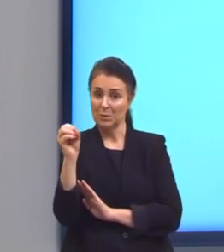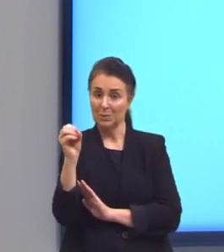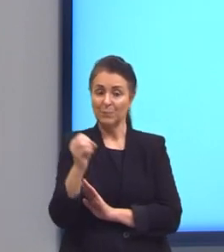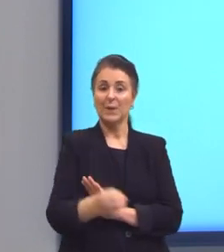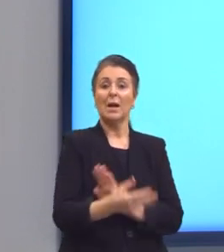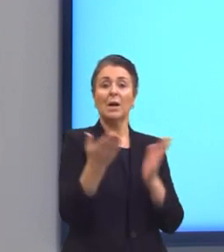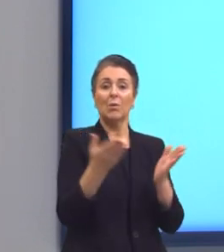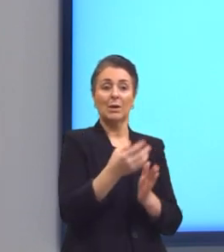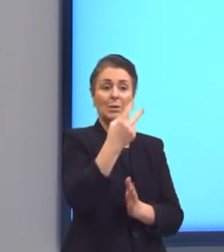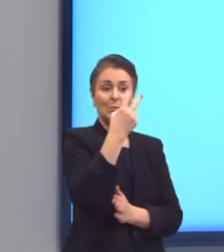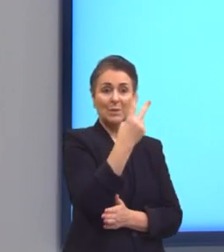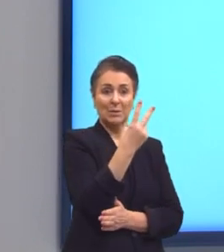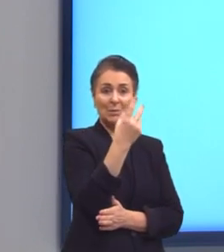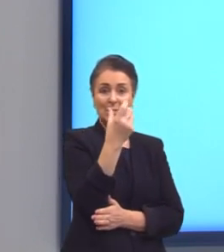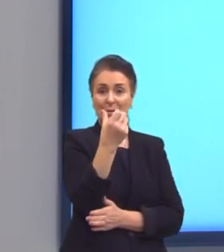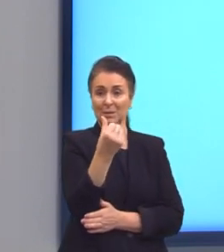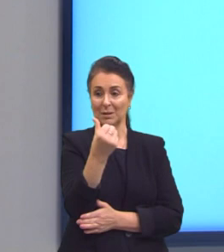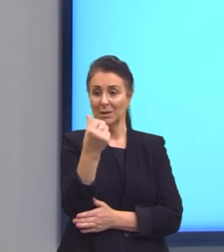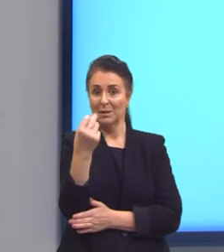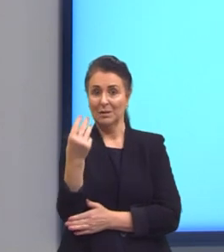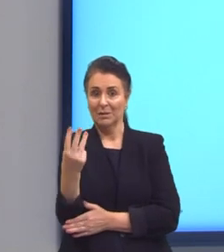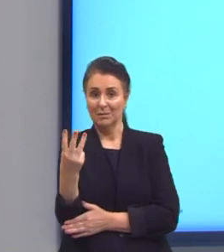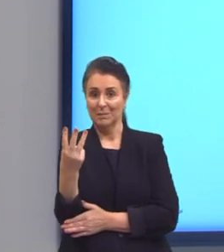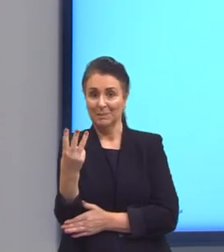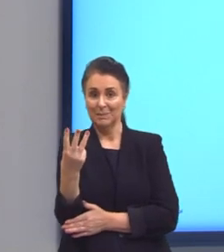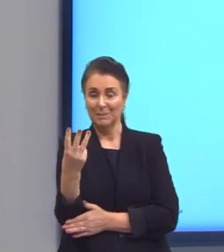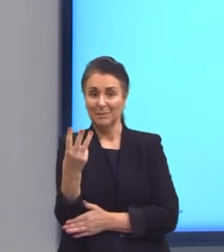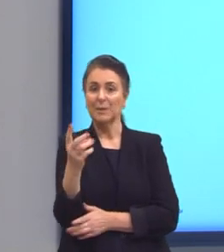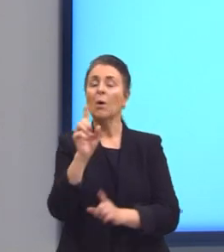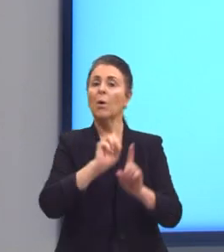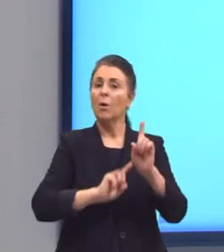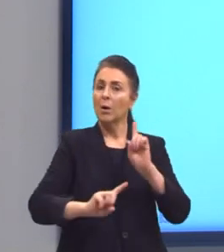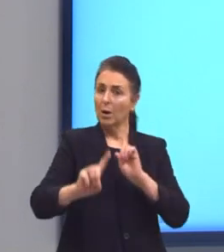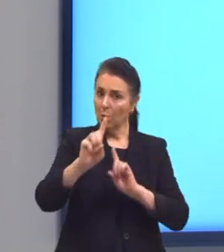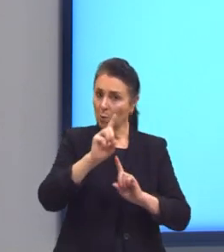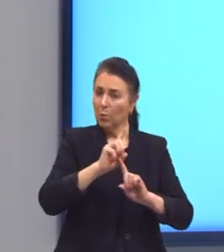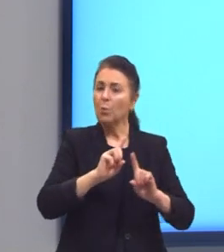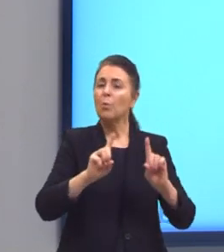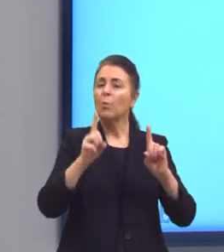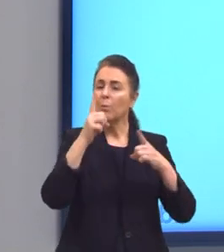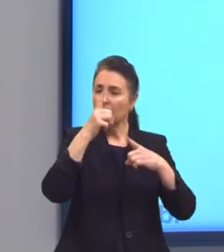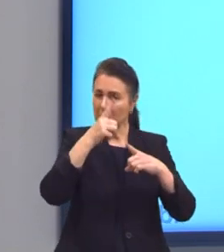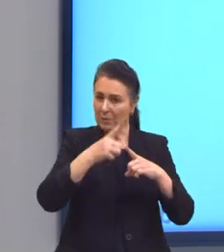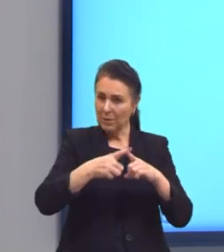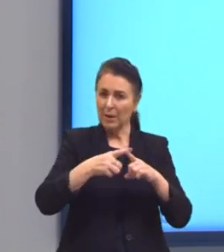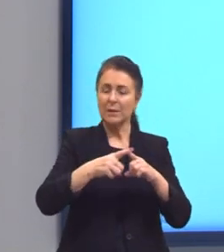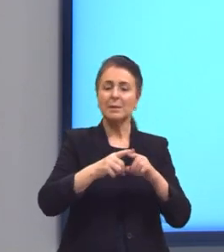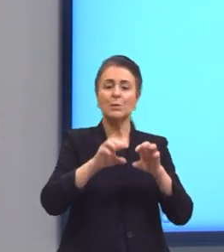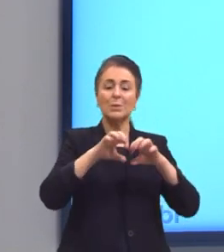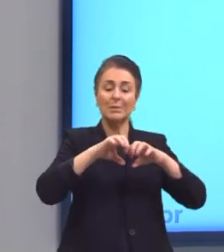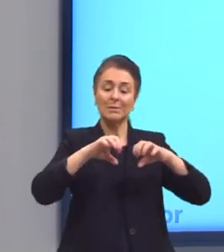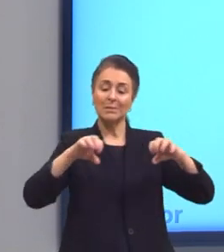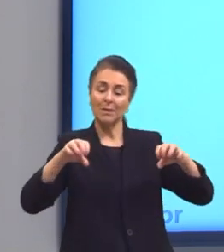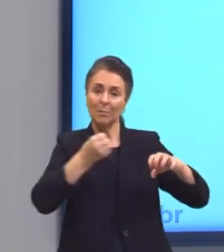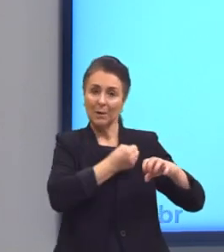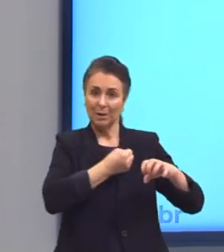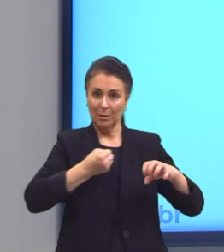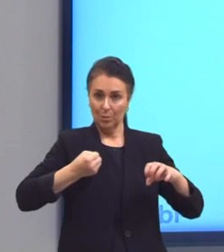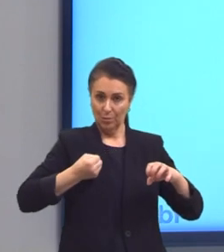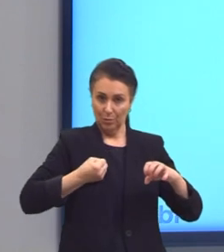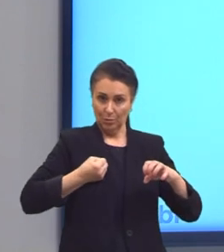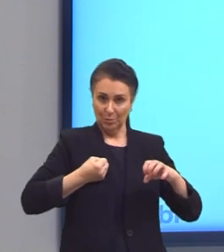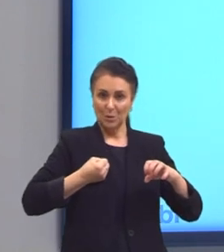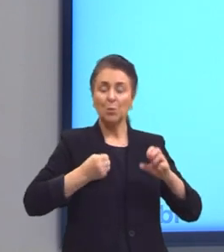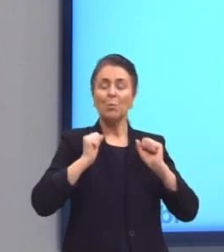263, tá? Então, em alguns casos, decompor ali os números, separar unidade, dezena e centena pode